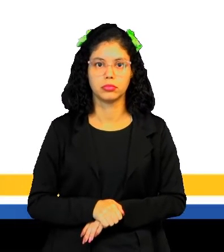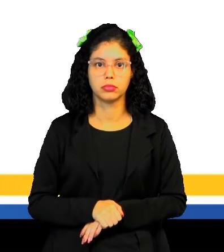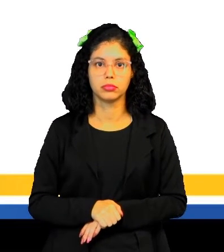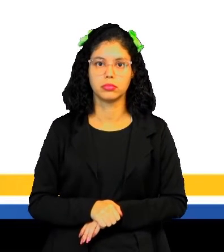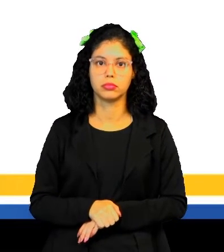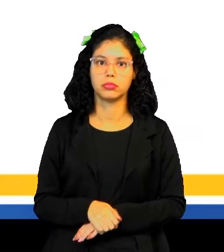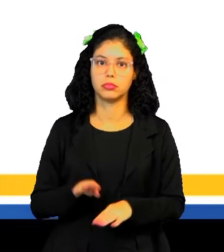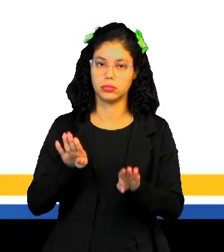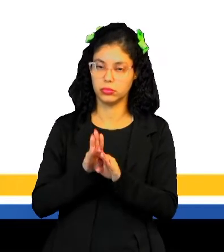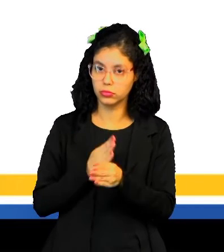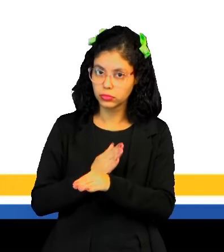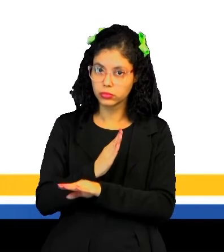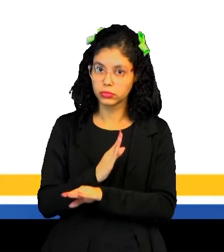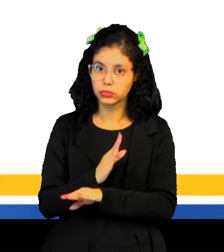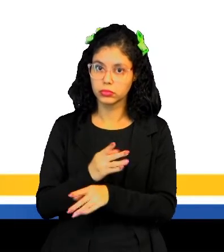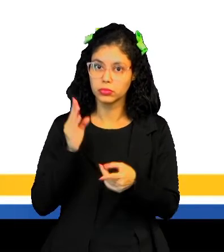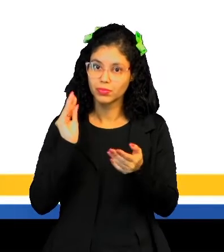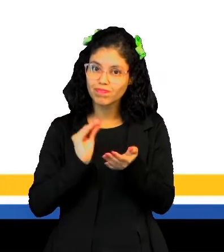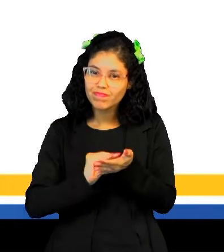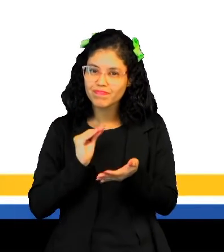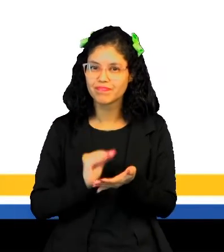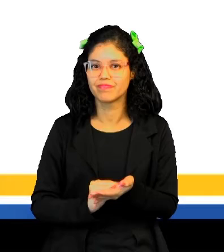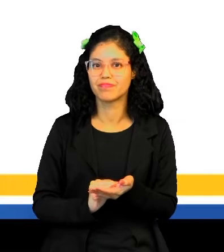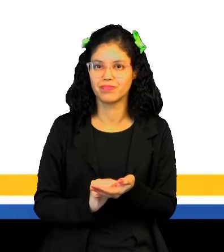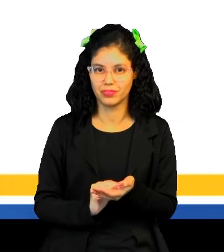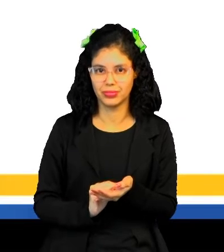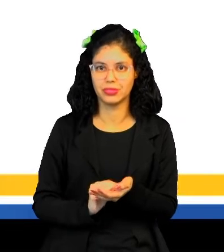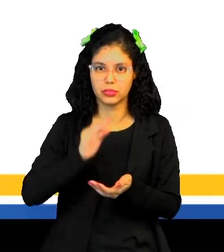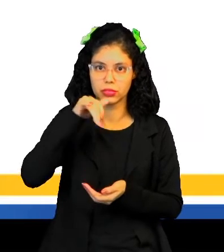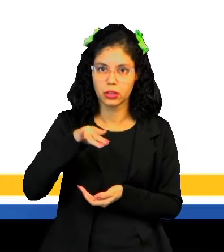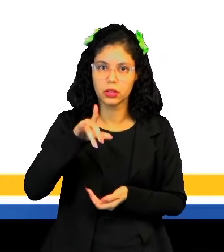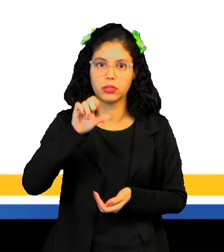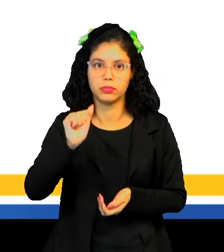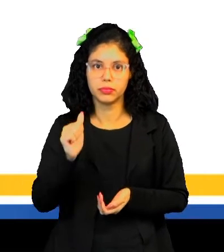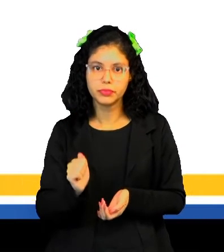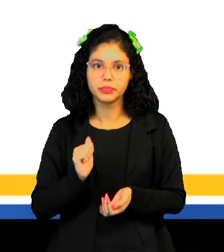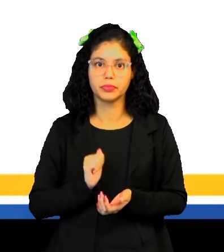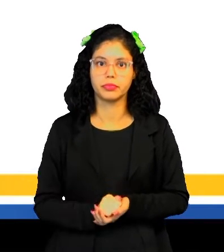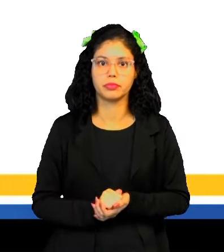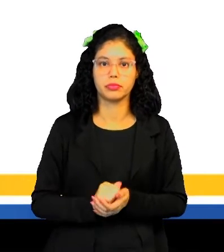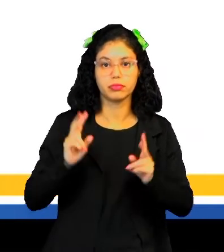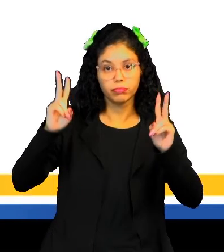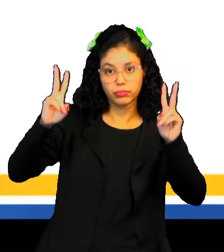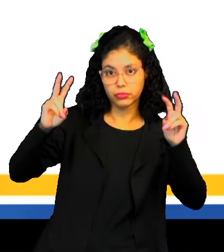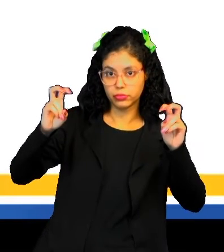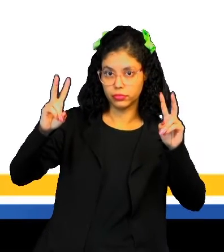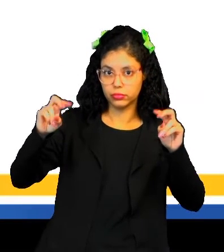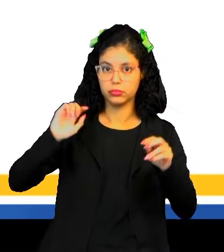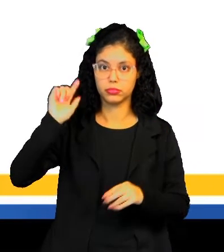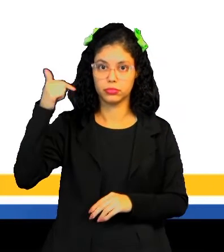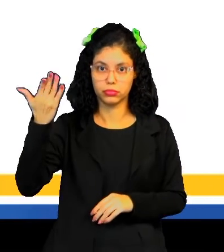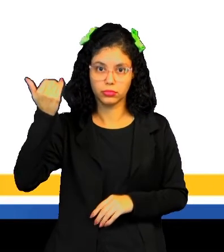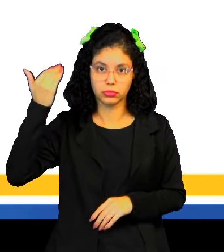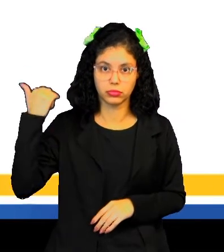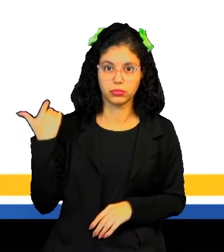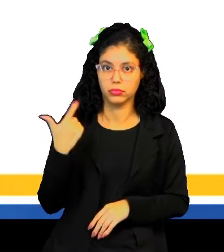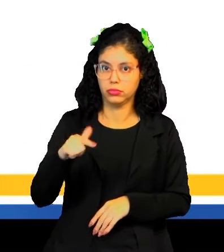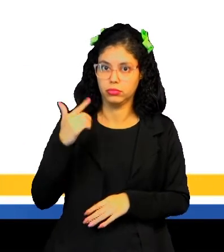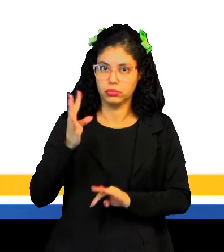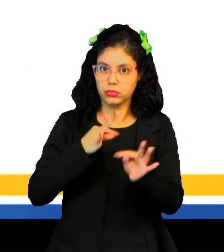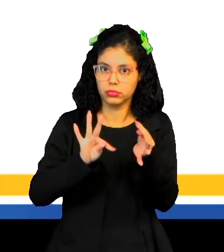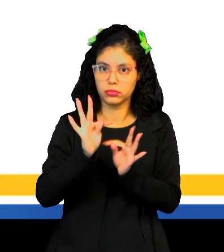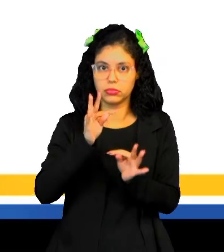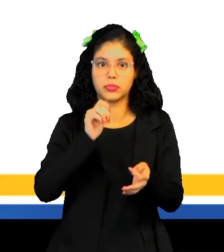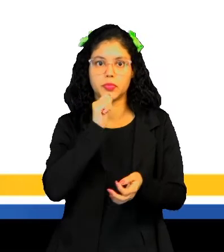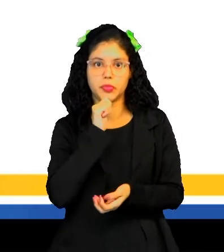Esse ciclo, ele entra em declínio por causa do esgotamento das minas, Das jazidas, entre aspas, né? Pois naquela época não existia uma